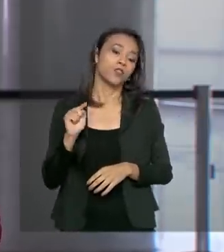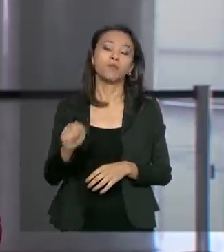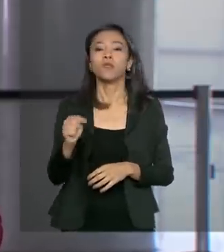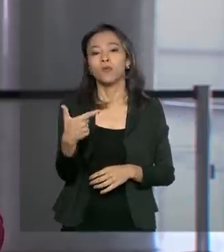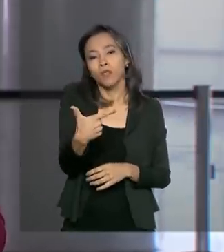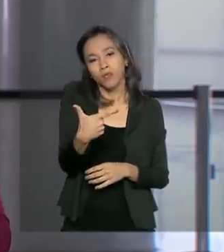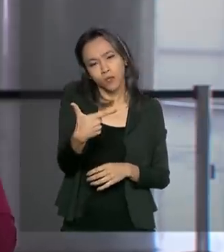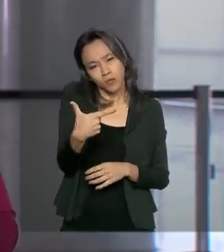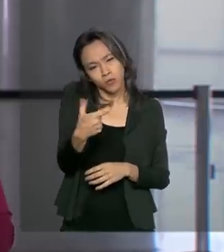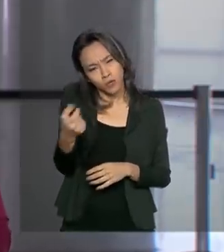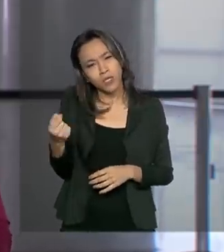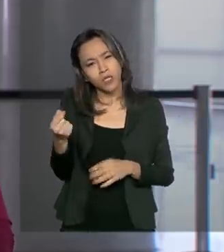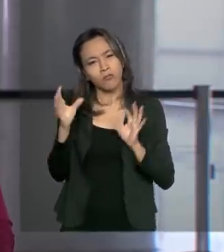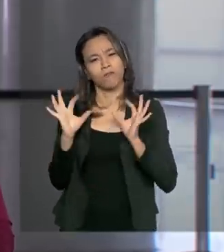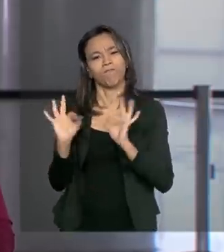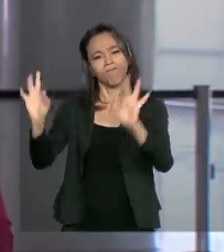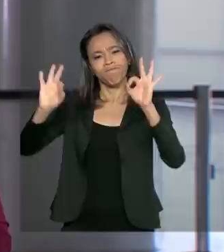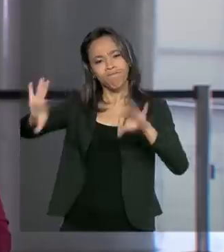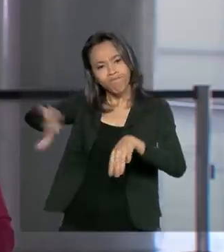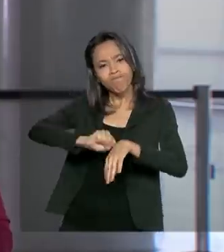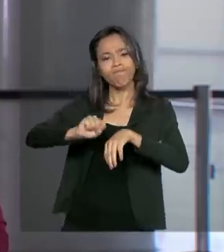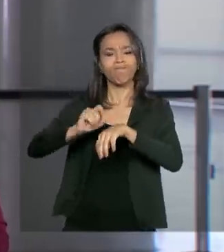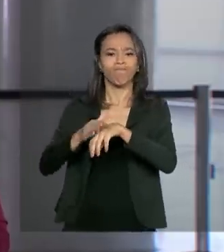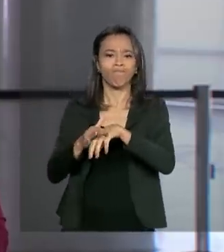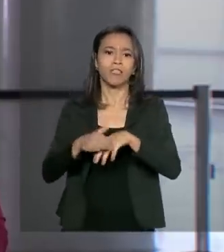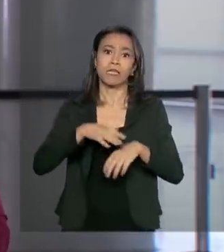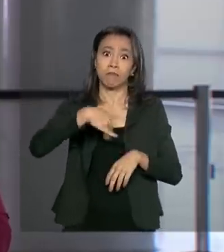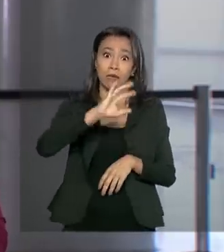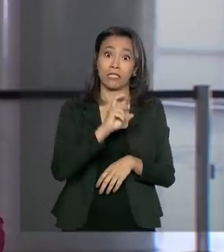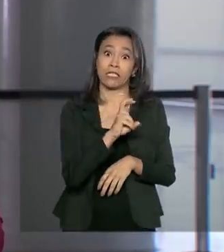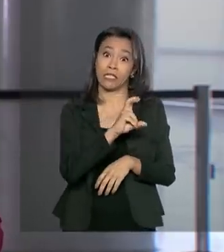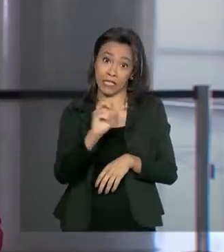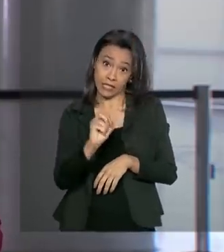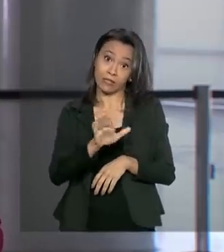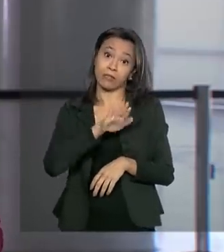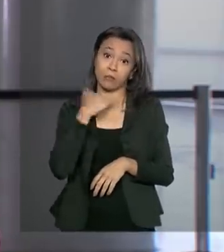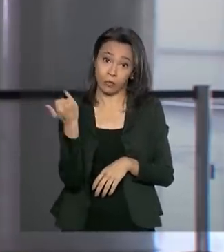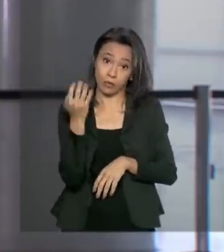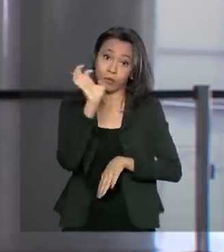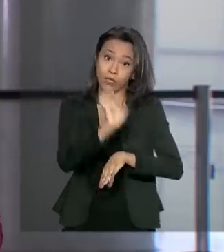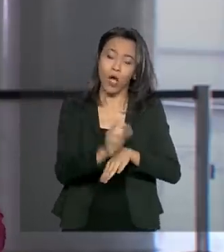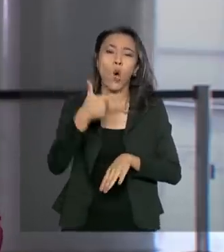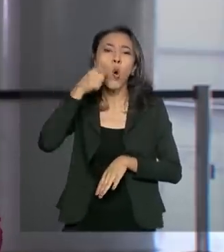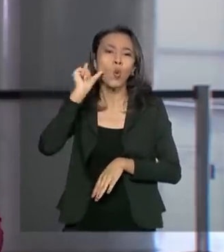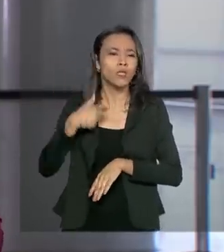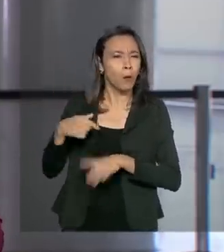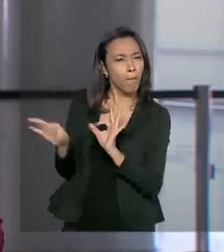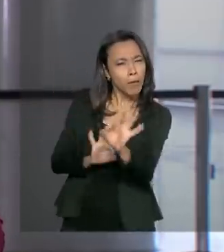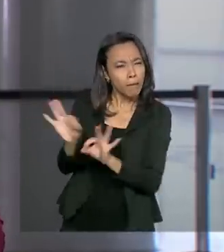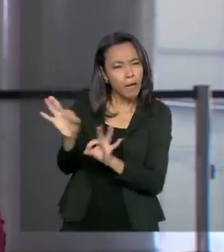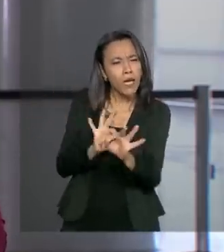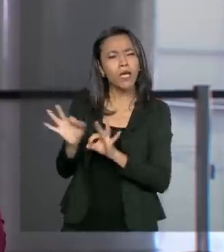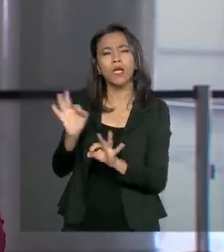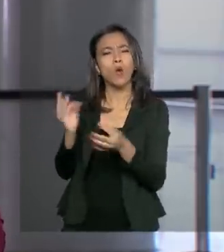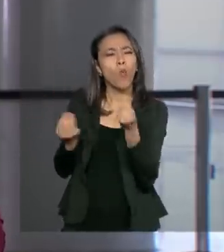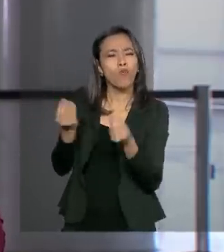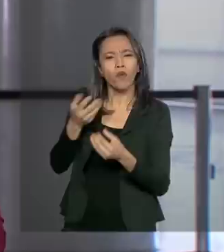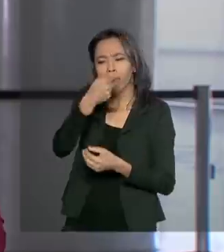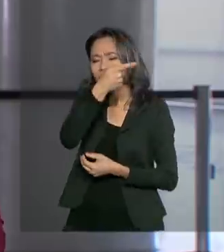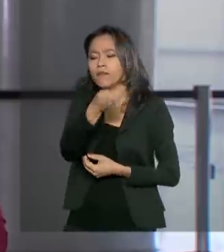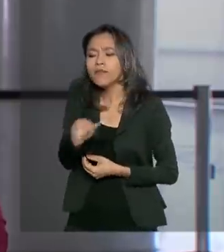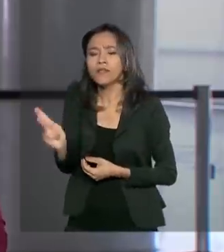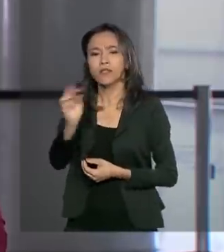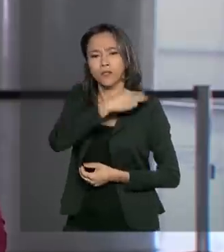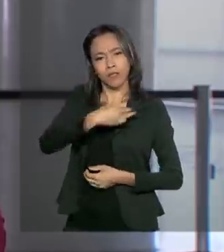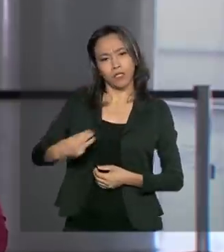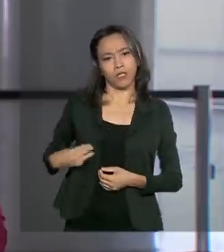casos confirmados e mais de 580 mortes no estado. Ontem, eu preparei uma reportagem sobre a visita do Ministro da Saúde, Nelson